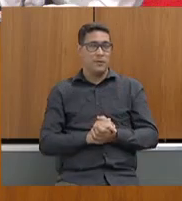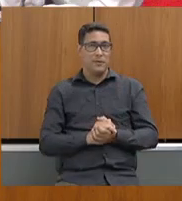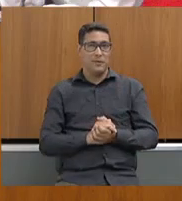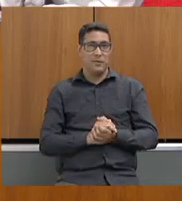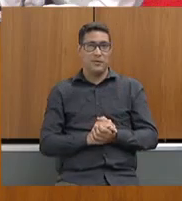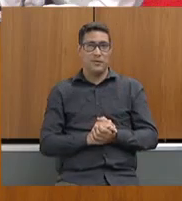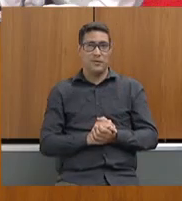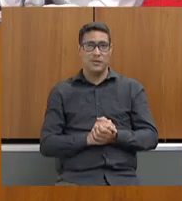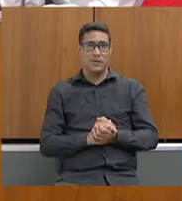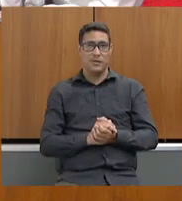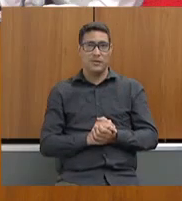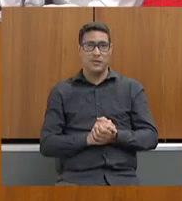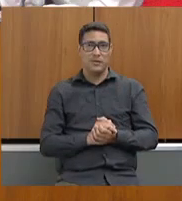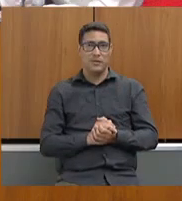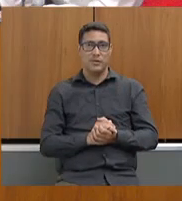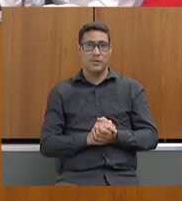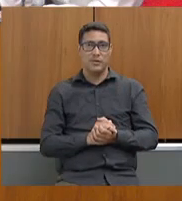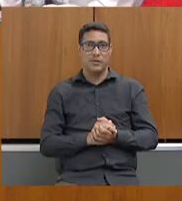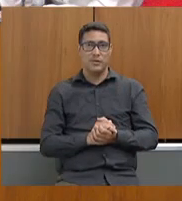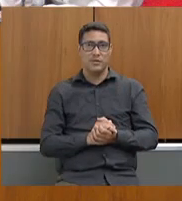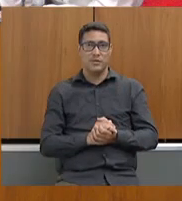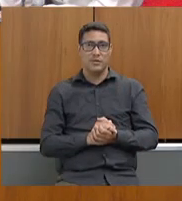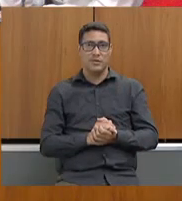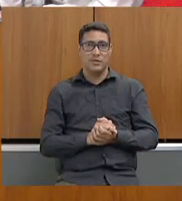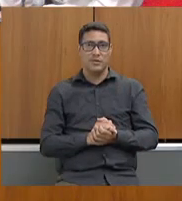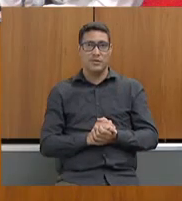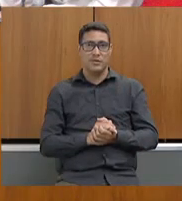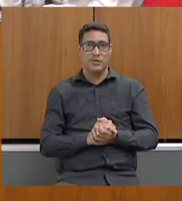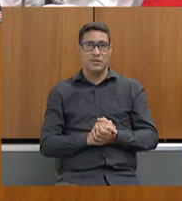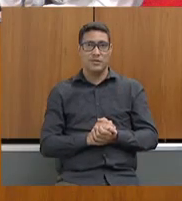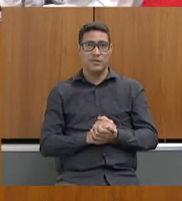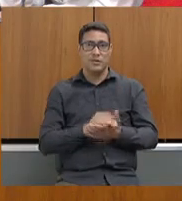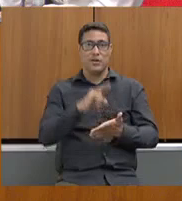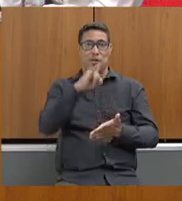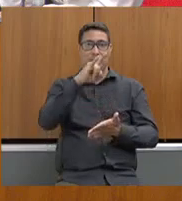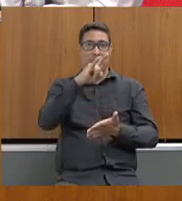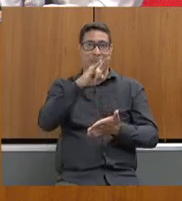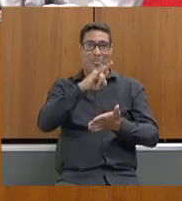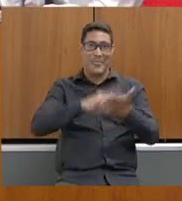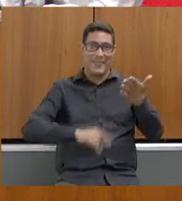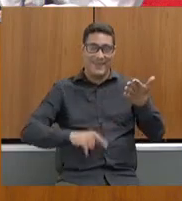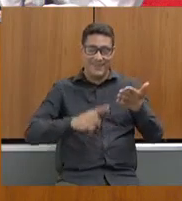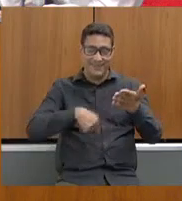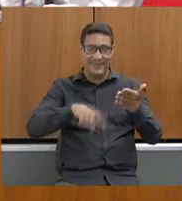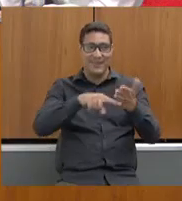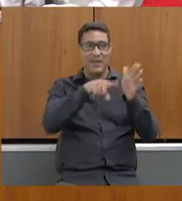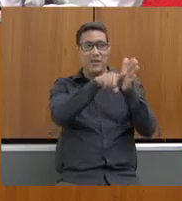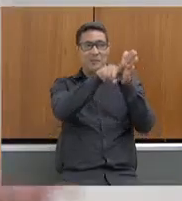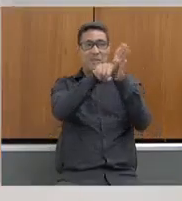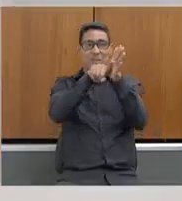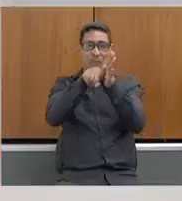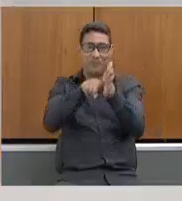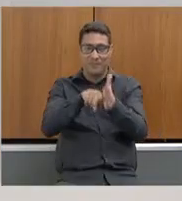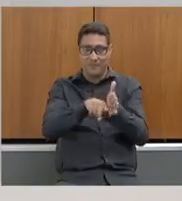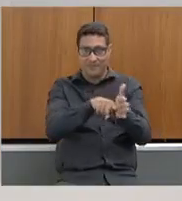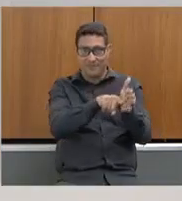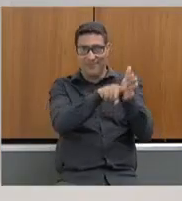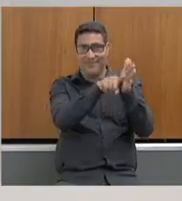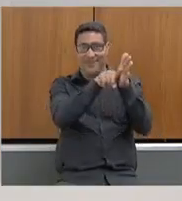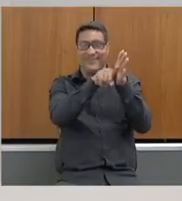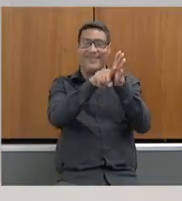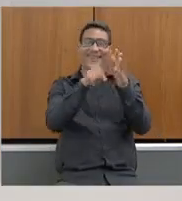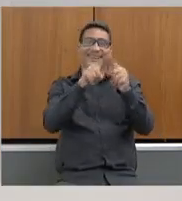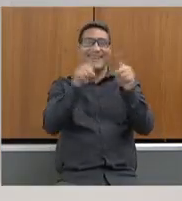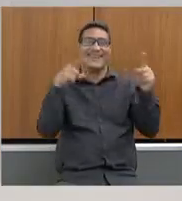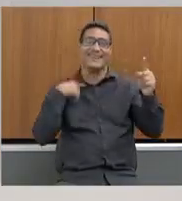Pode continuar. Bem, e o documento decorrente da ação de fiscalização, uma operação especial que nós